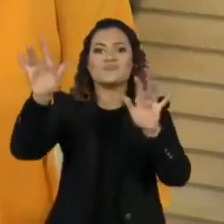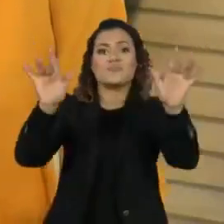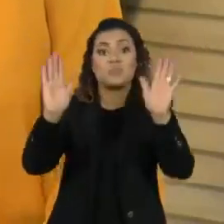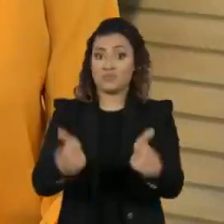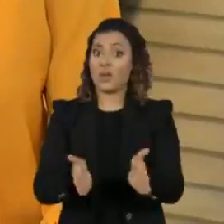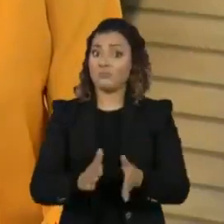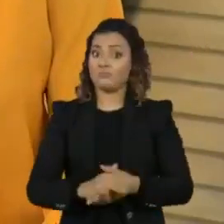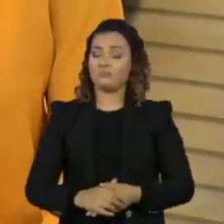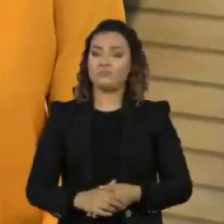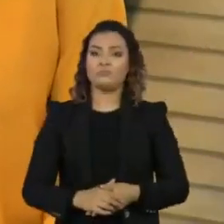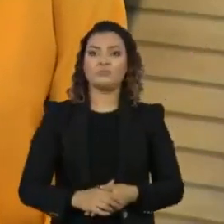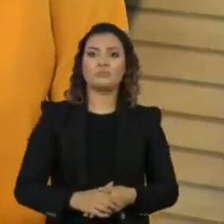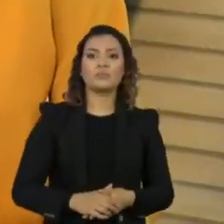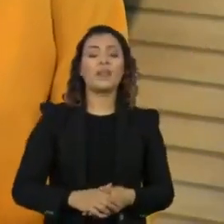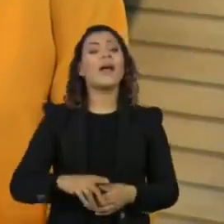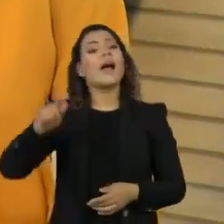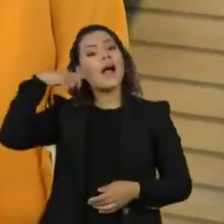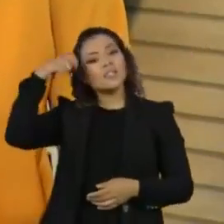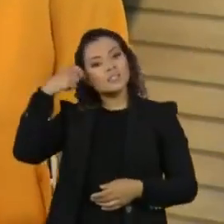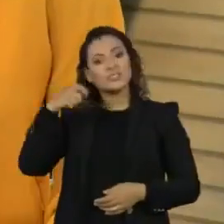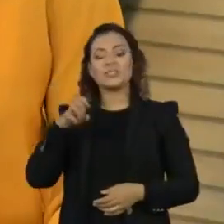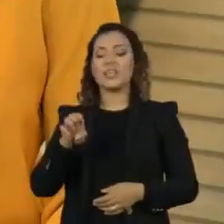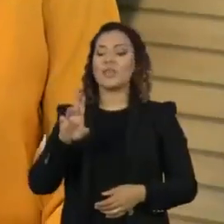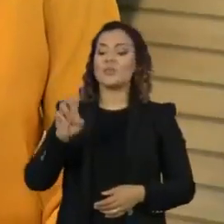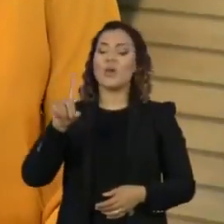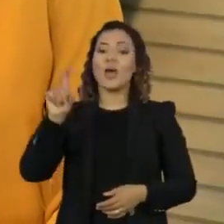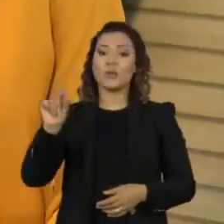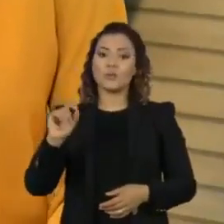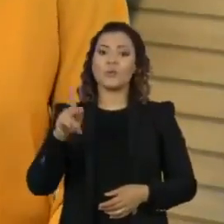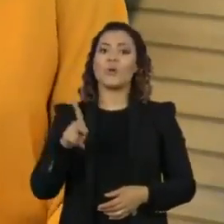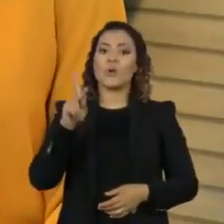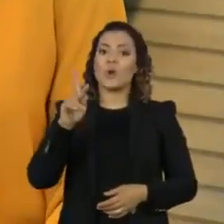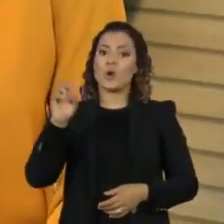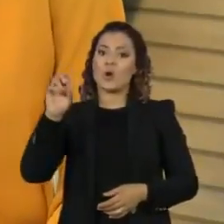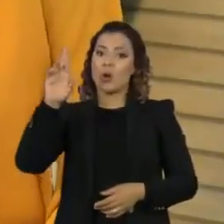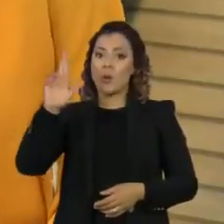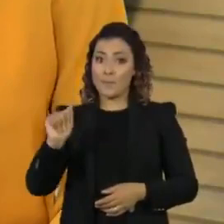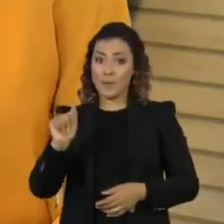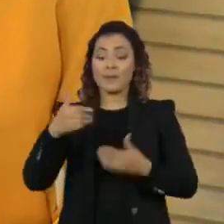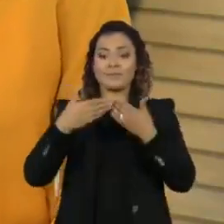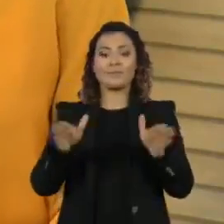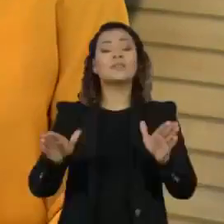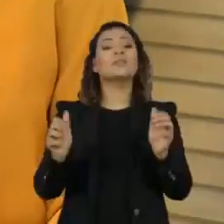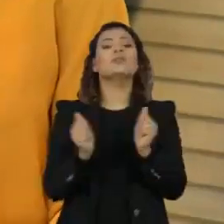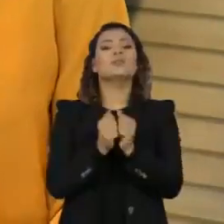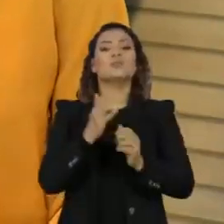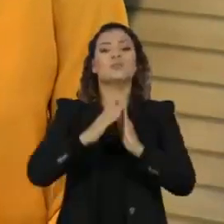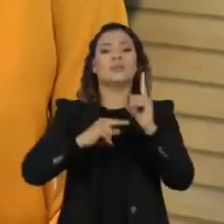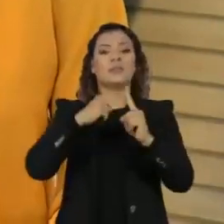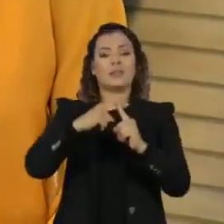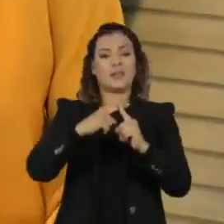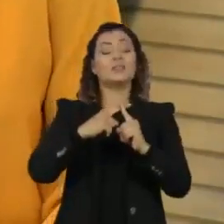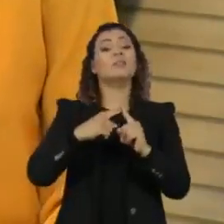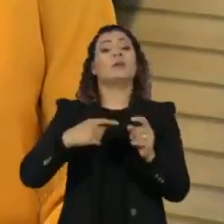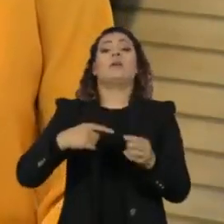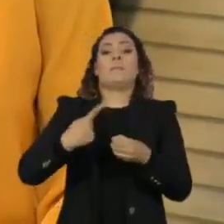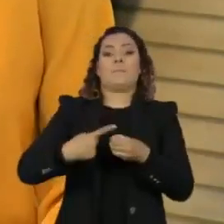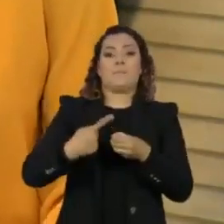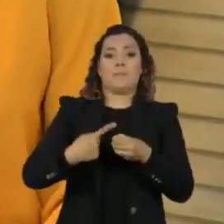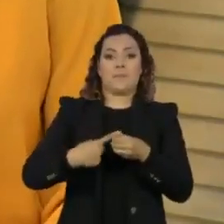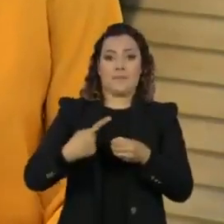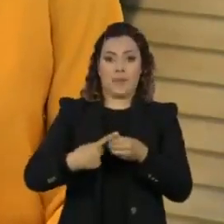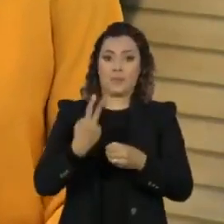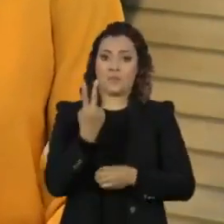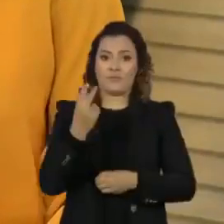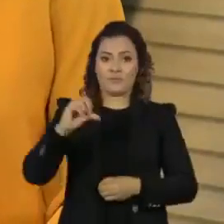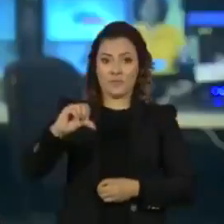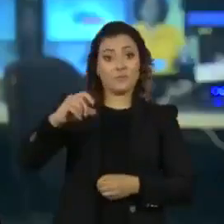O artista visual Eduardo Cobra acaba de inaugurar um grande mural junto à Igreja do Calvário no bairro de Pinheiros, na